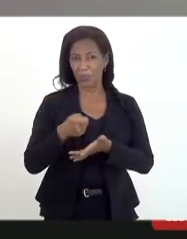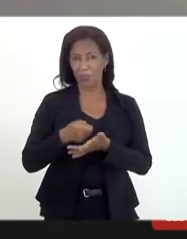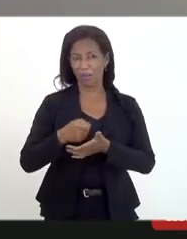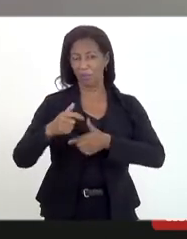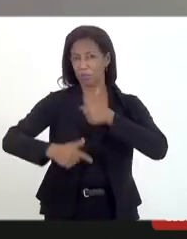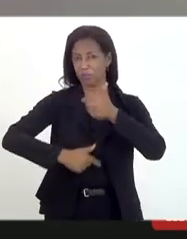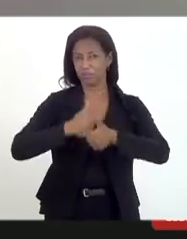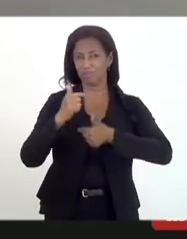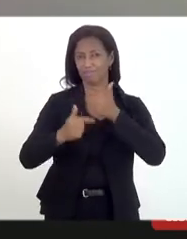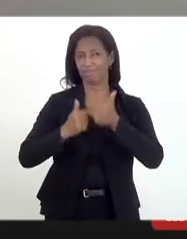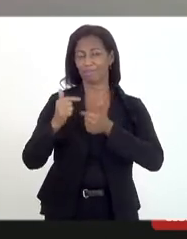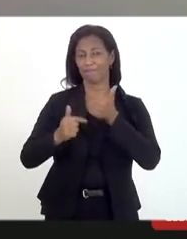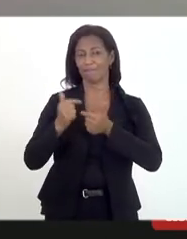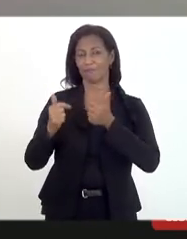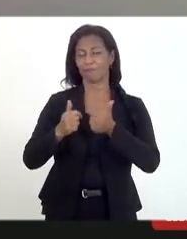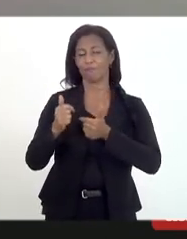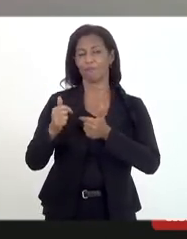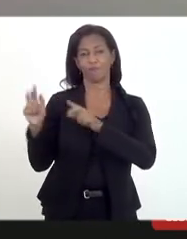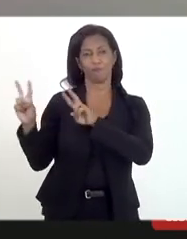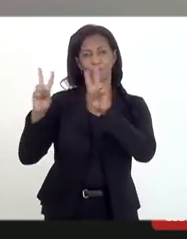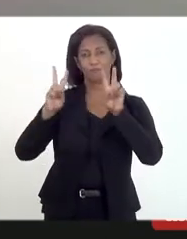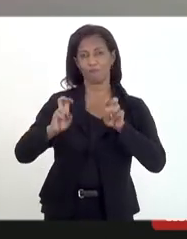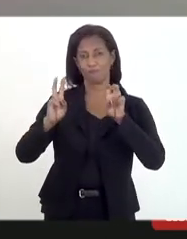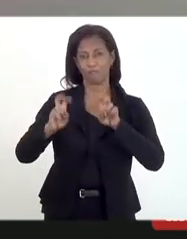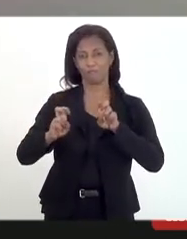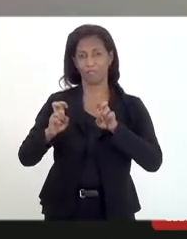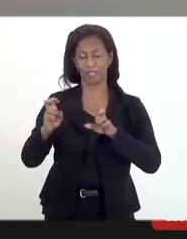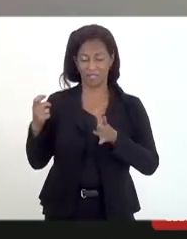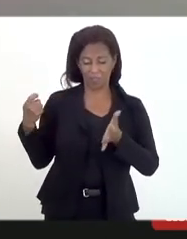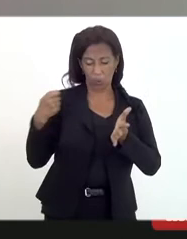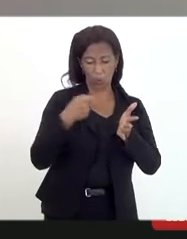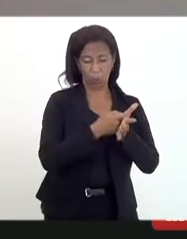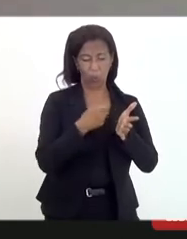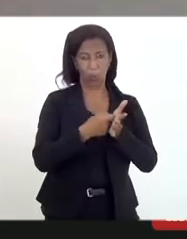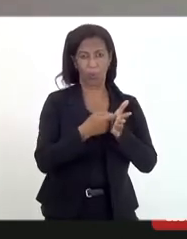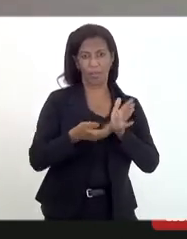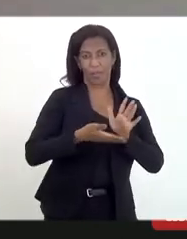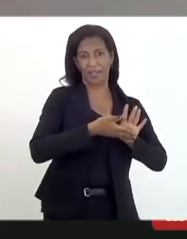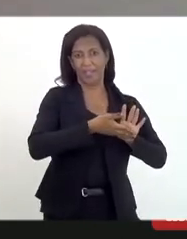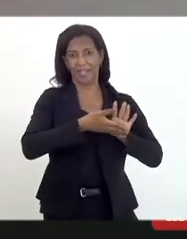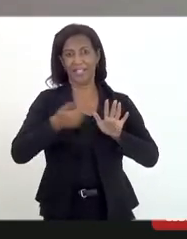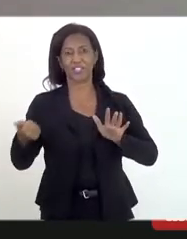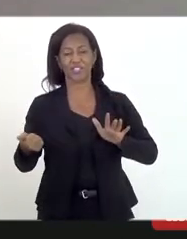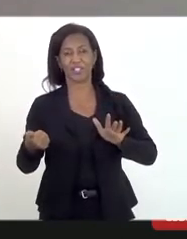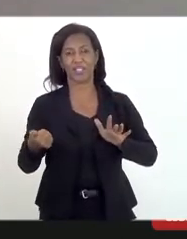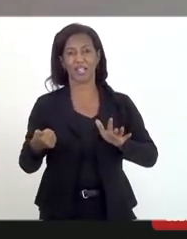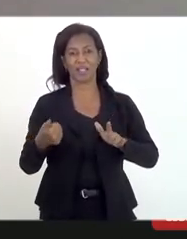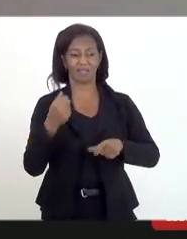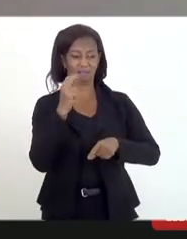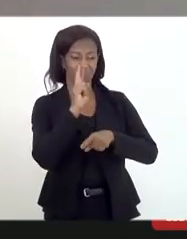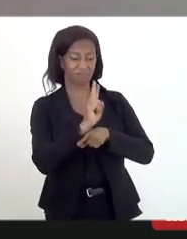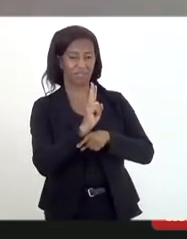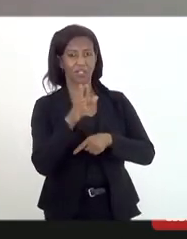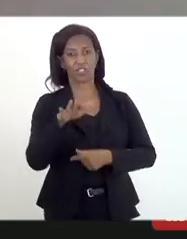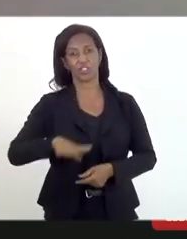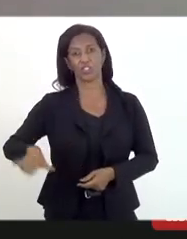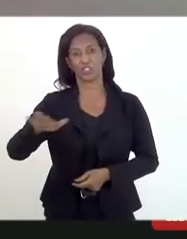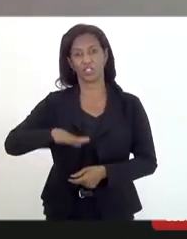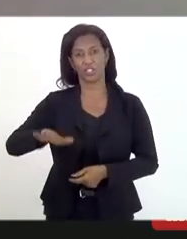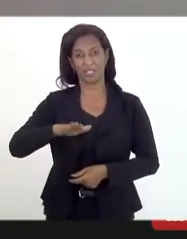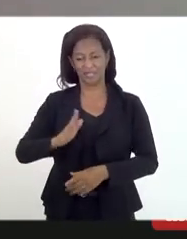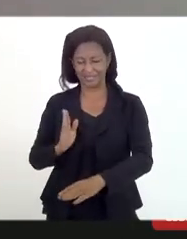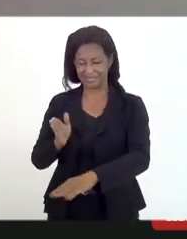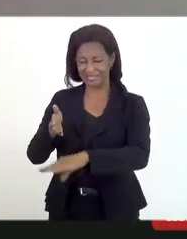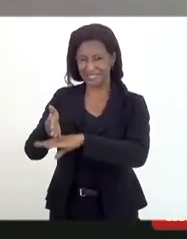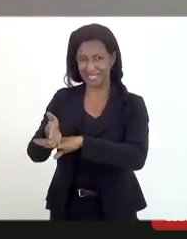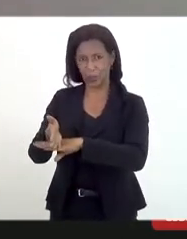questões relativas às tentativas de retirada de guardas de crianças em iniciação no candomblé.